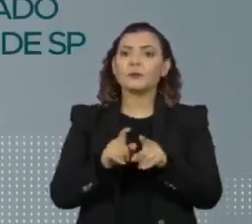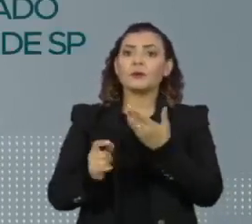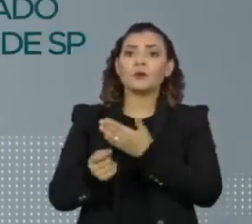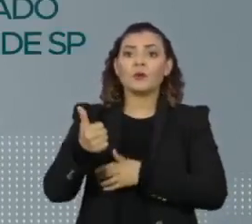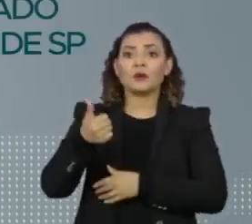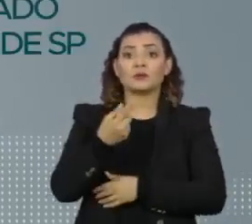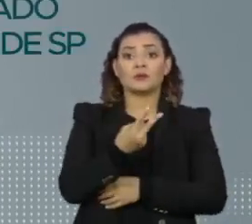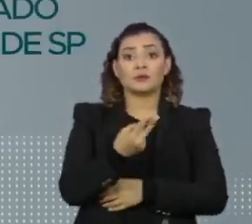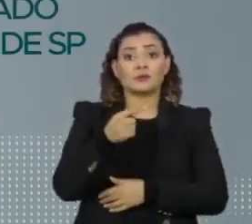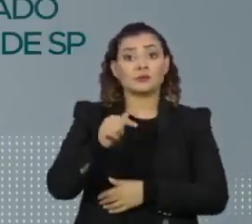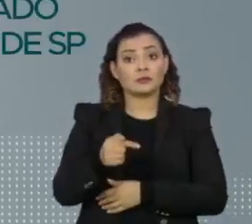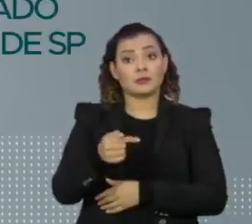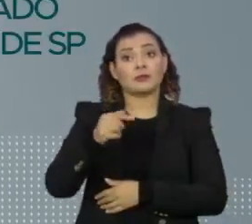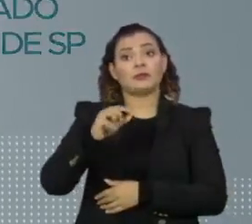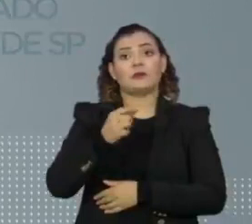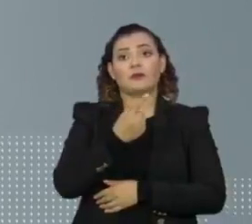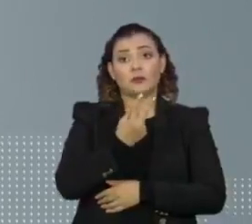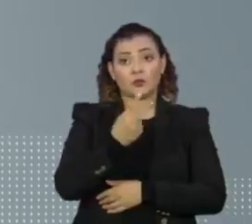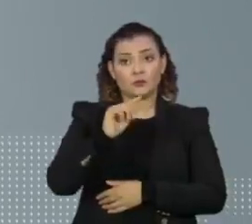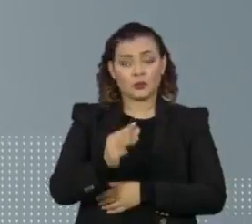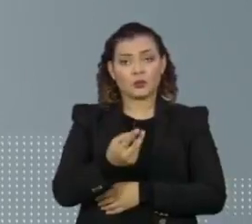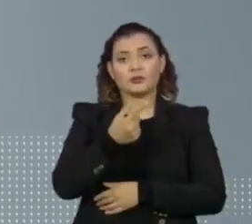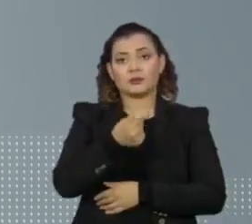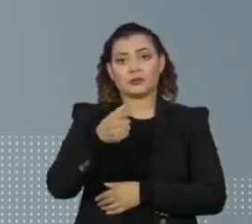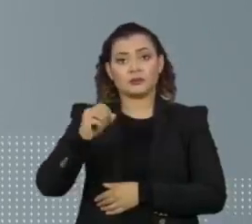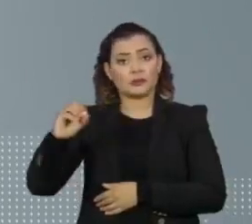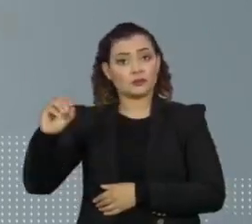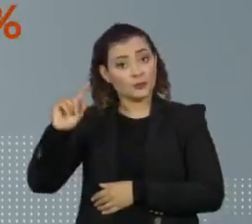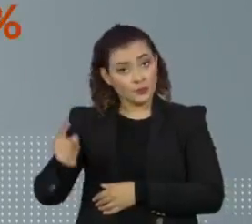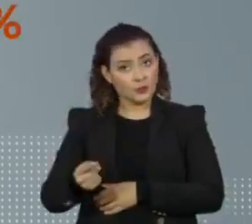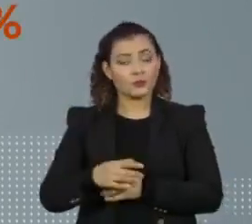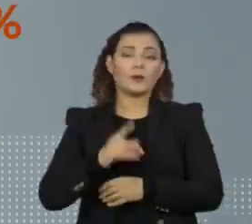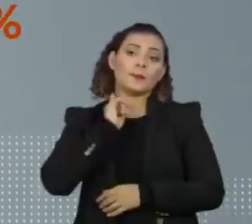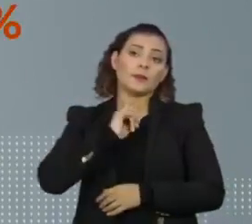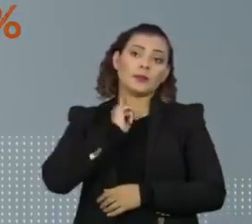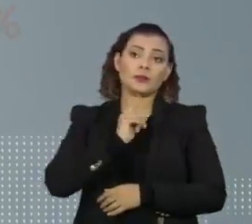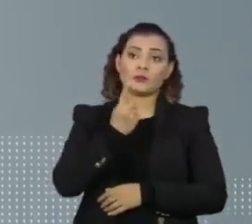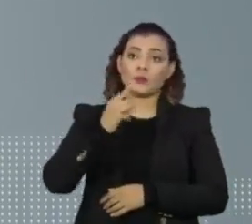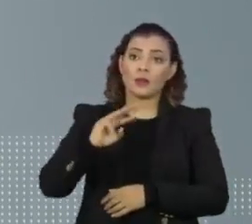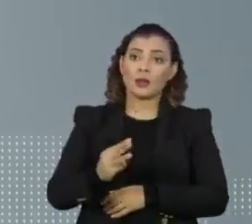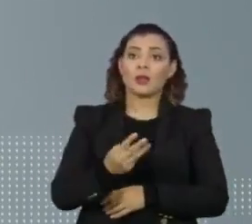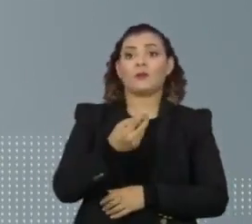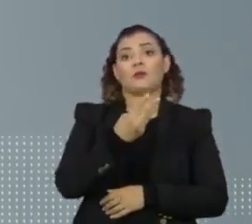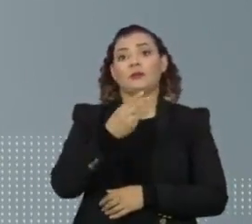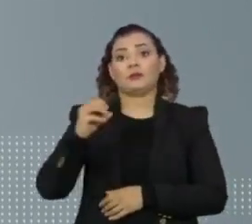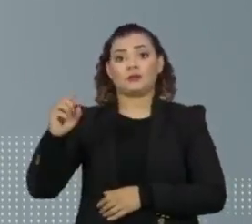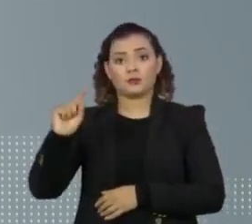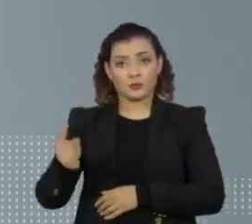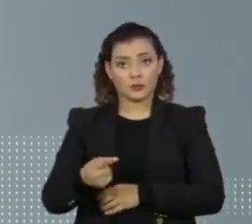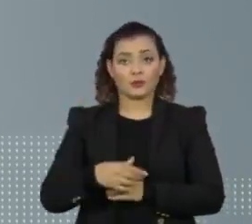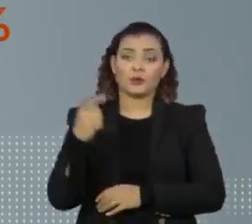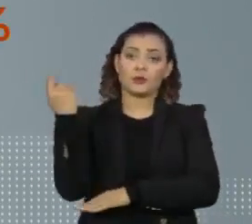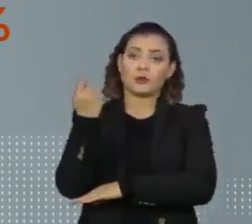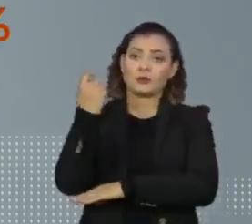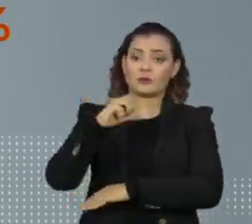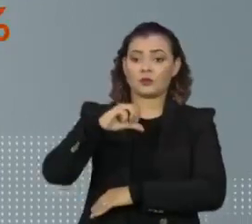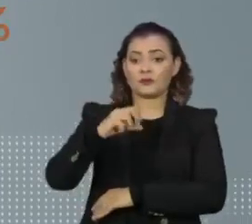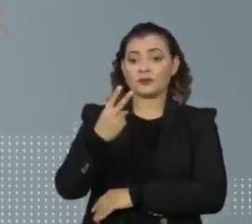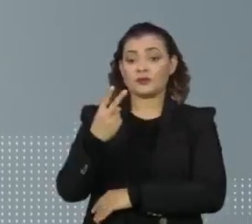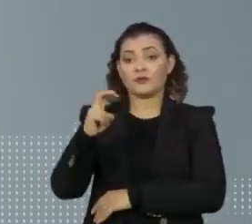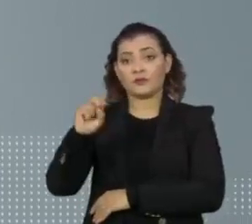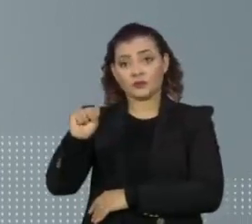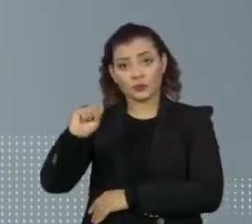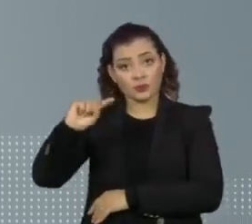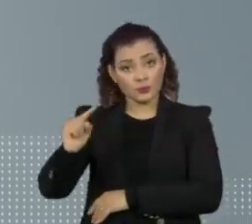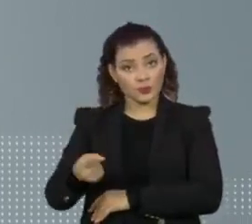e 770 mil infectados. Minas Gerais se aproxima de 1 milhão e 300 mil. A seguir vem Rio Grande do Sul, com 928